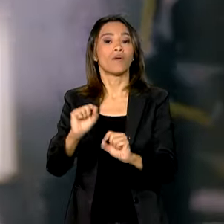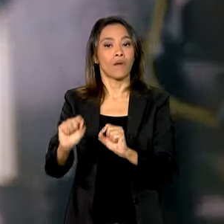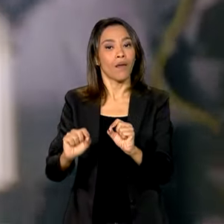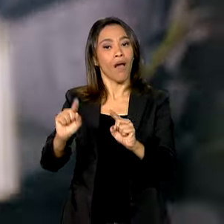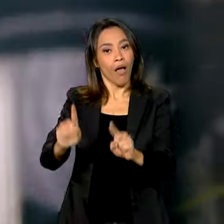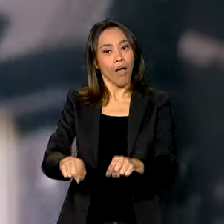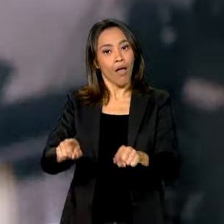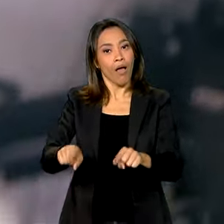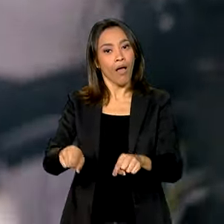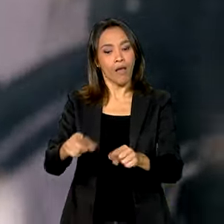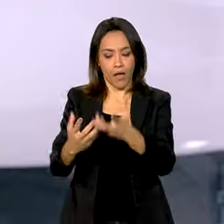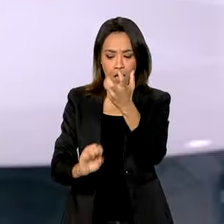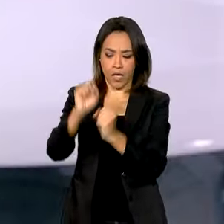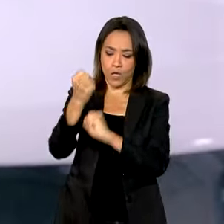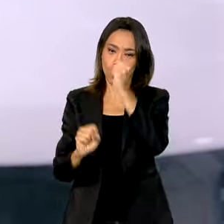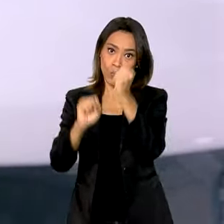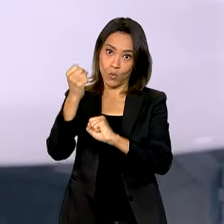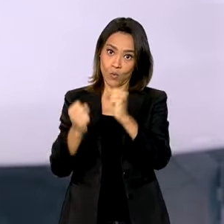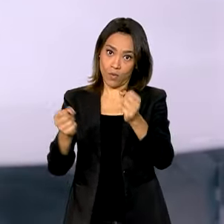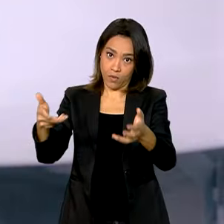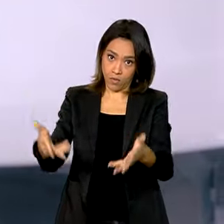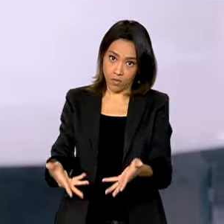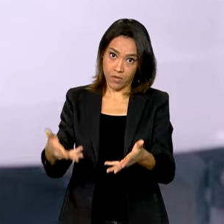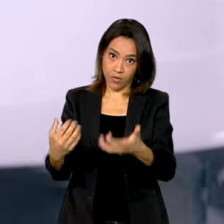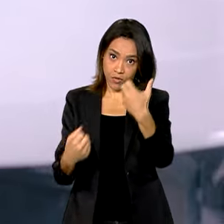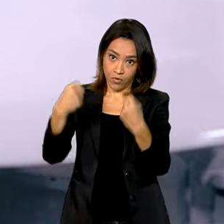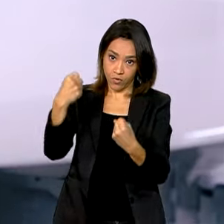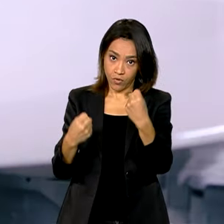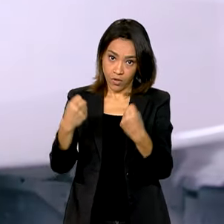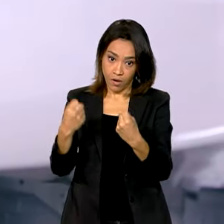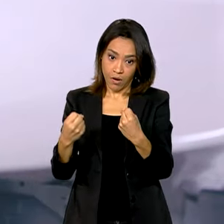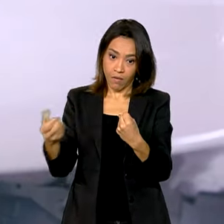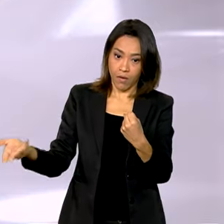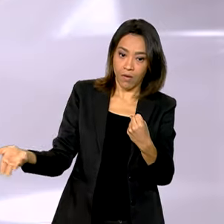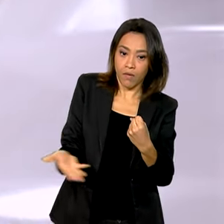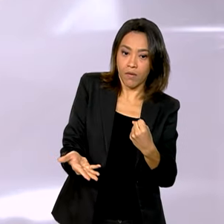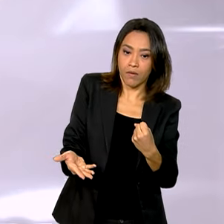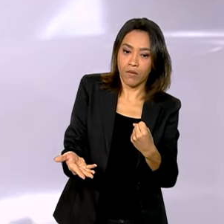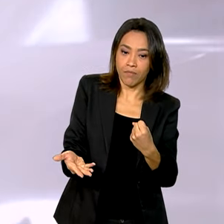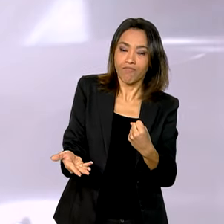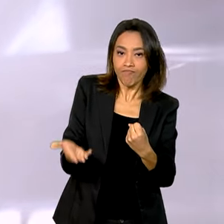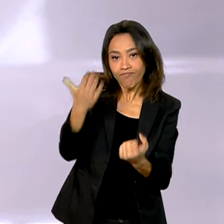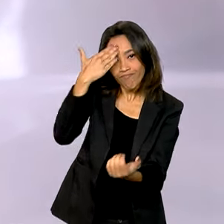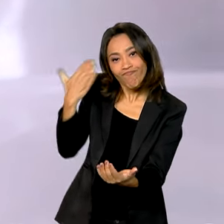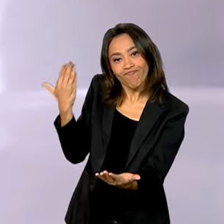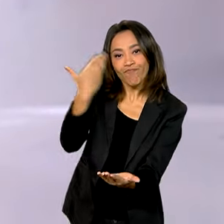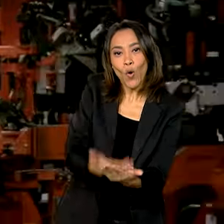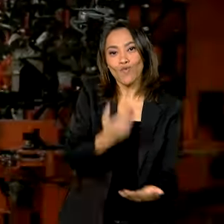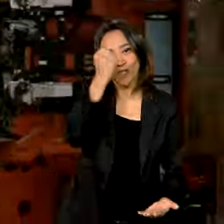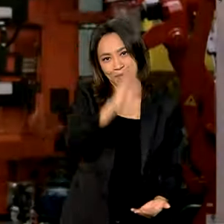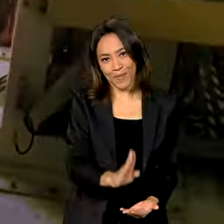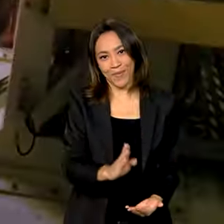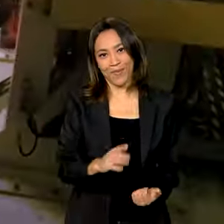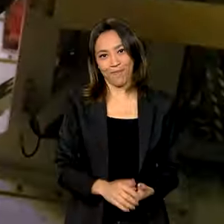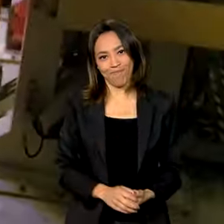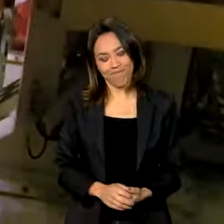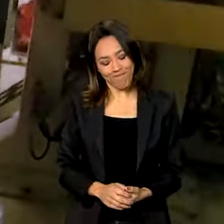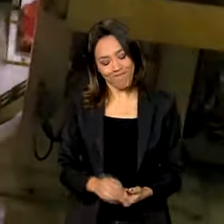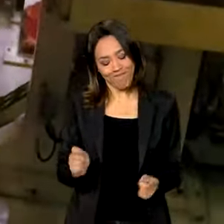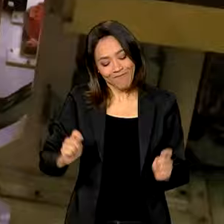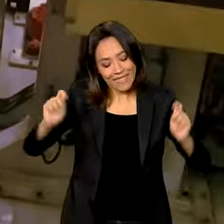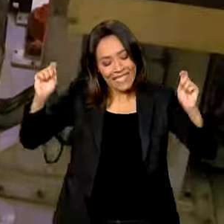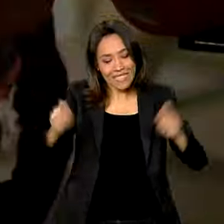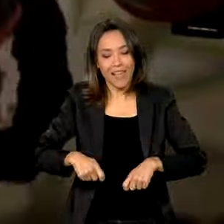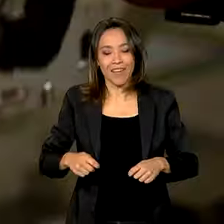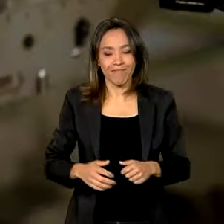que a indústria passou a ter confiança no Brasil. Valeu a pena